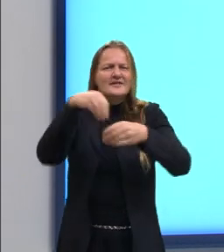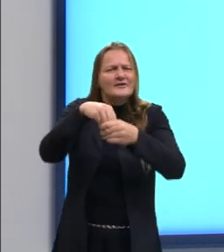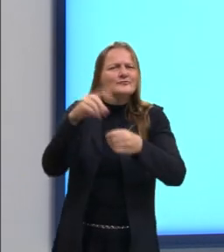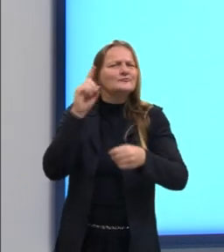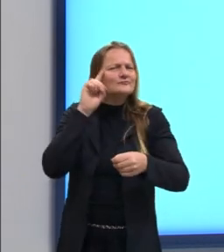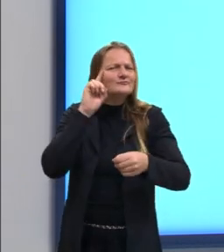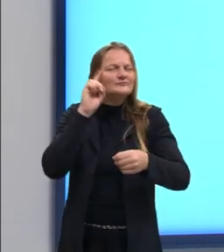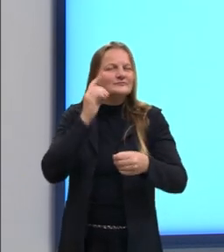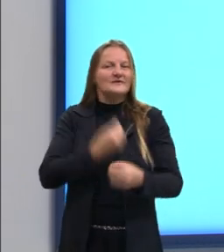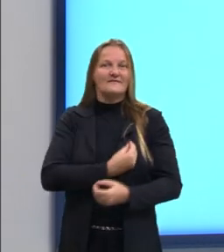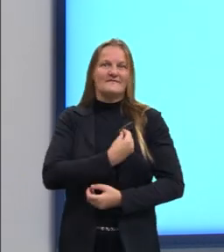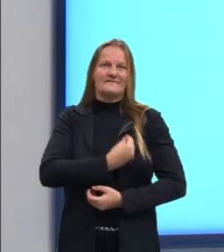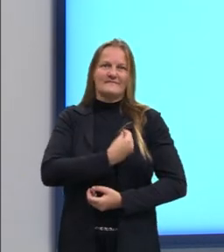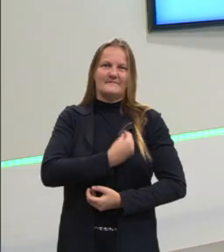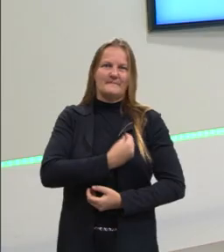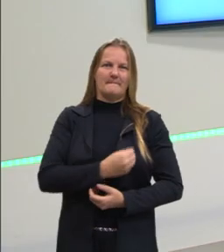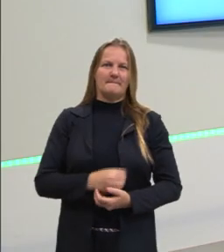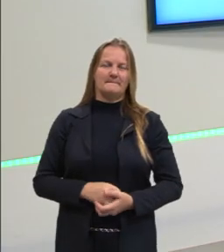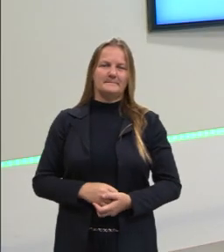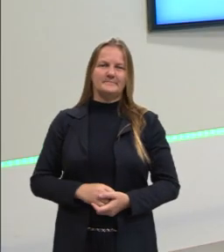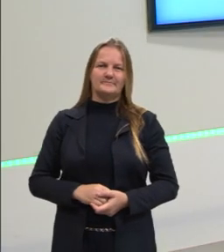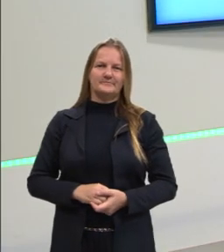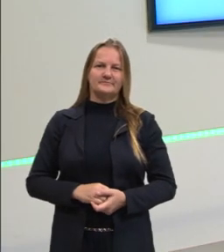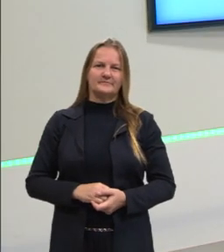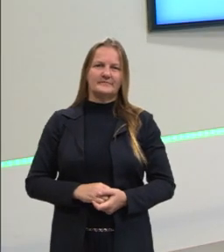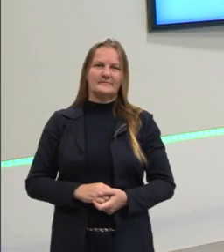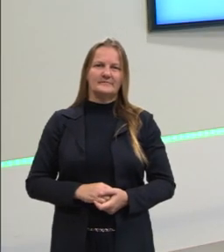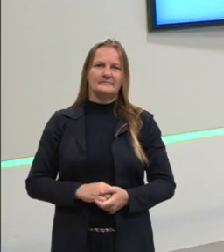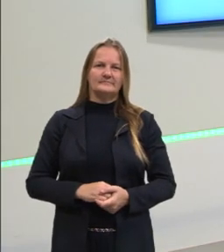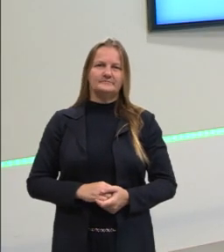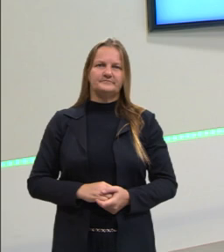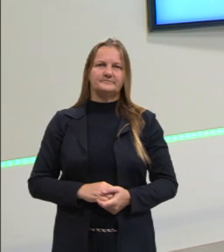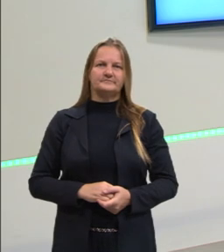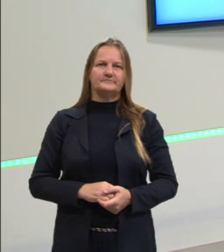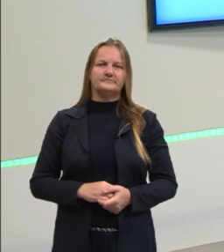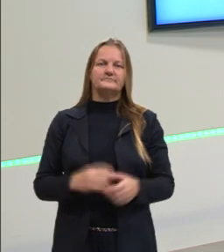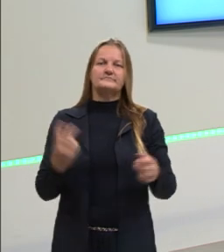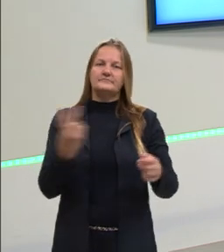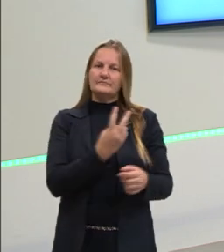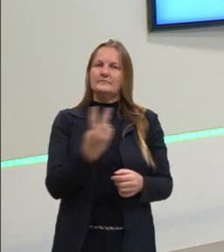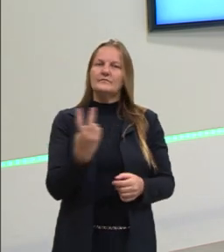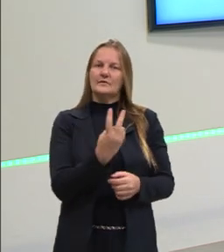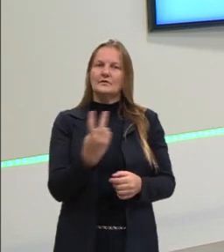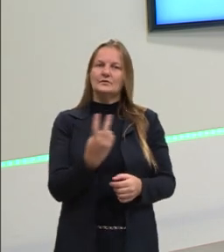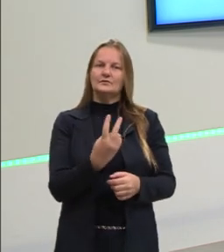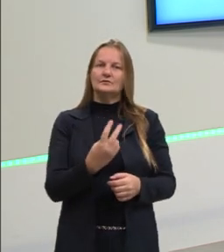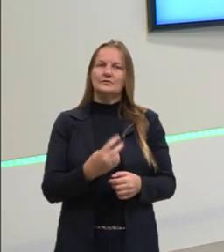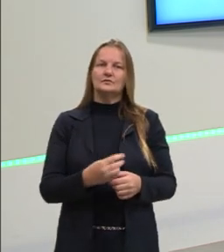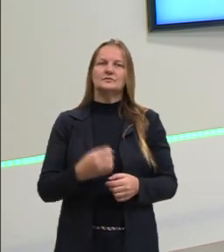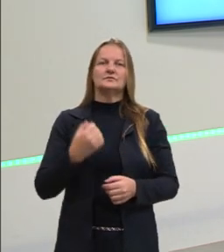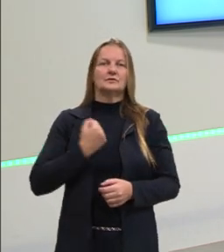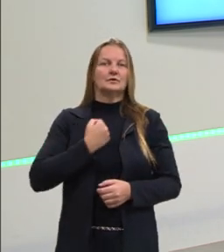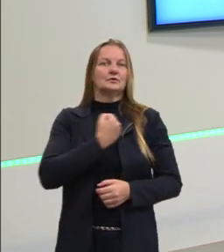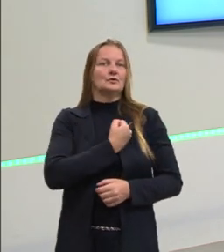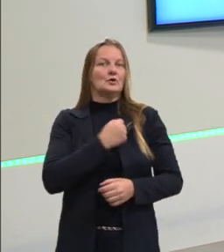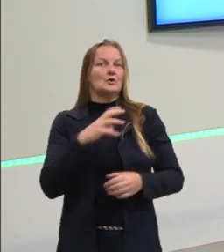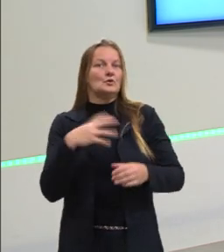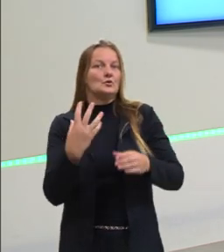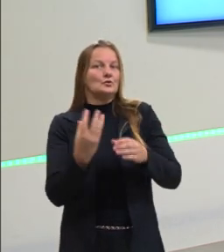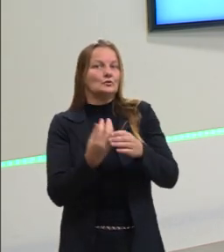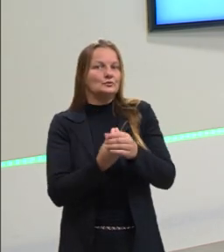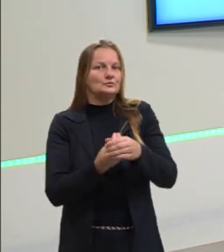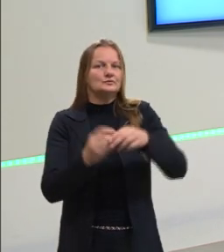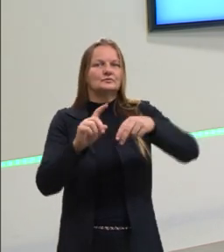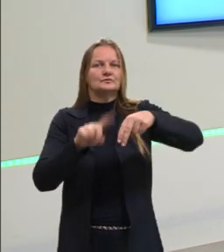está associado então ao nosso cotidiano, não só à teoria de conjuntos, mas como especificamente aos conjuntos, aos números